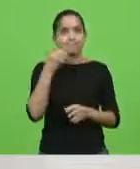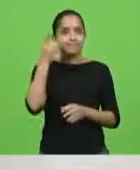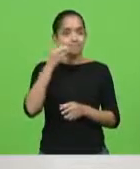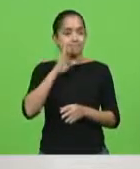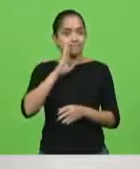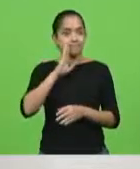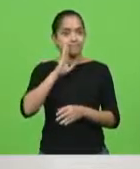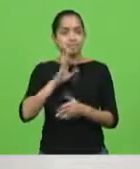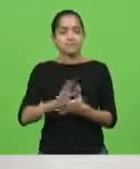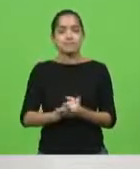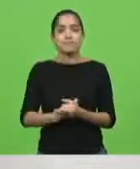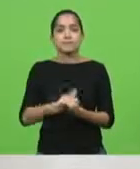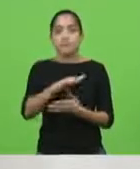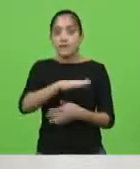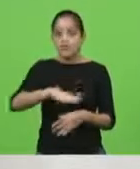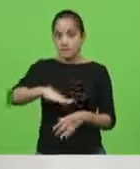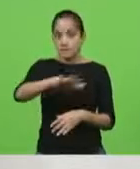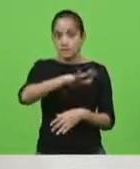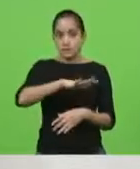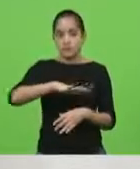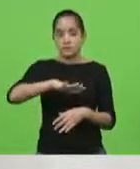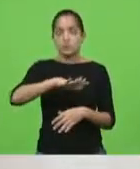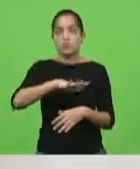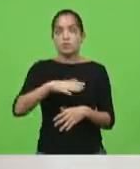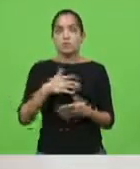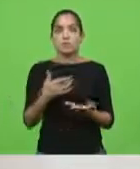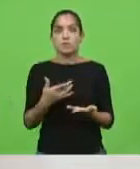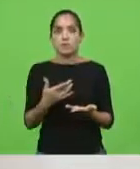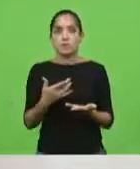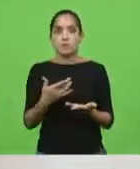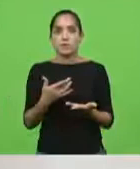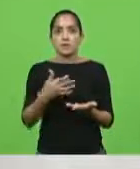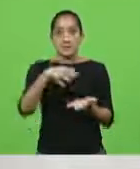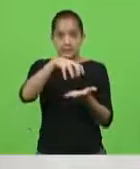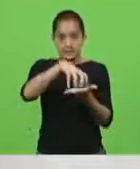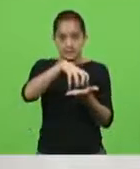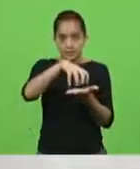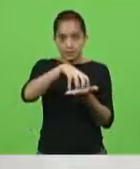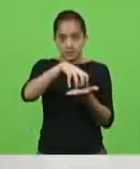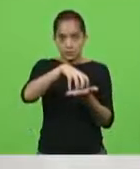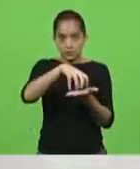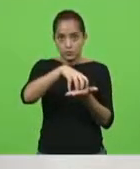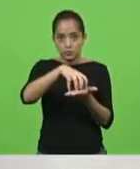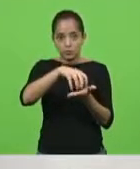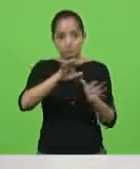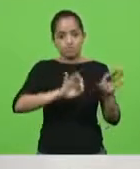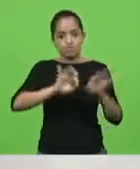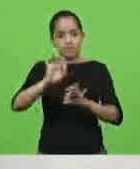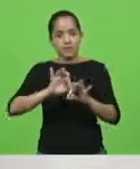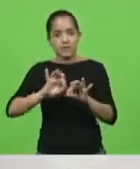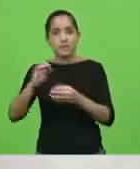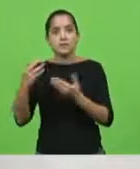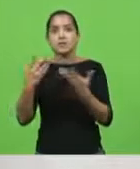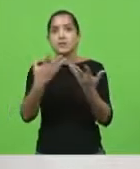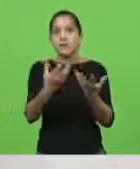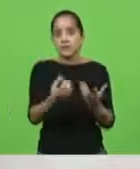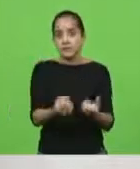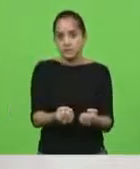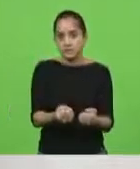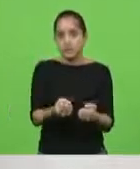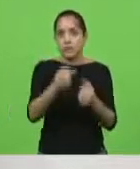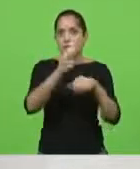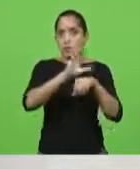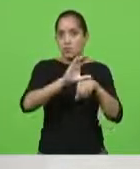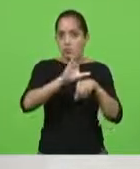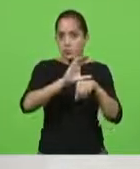A região, senhor presidente, tem ali na nossa UFSC um centro preparado para receber um curso